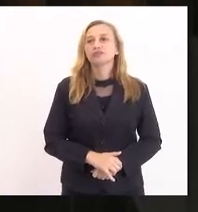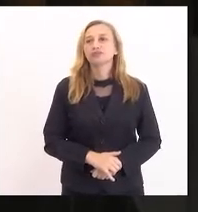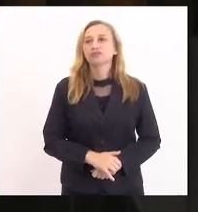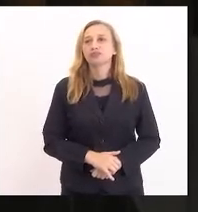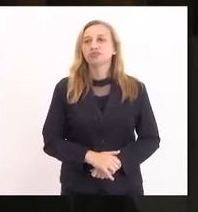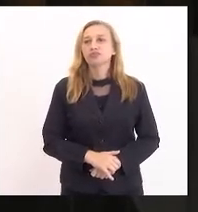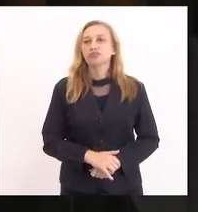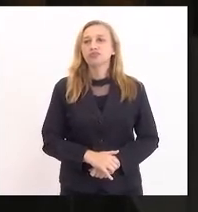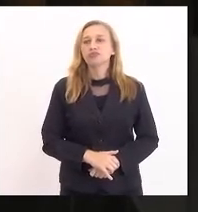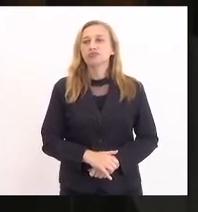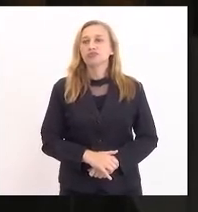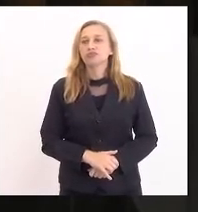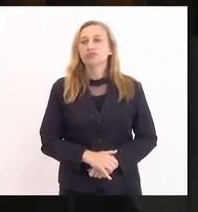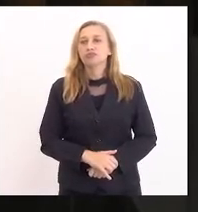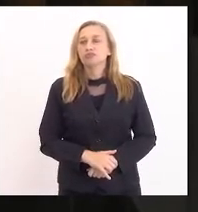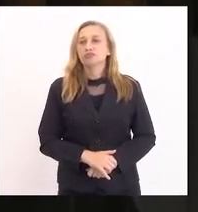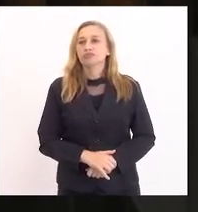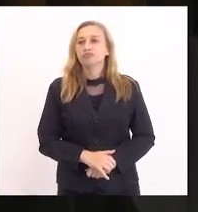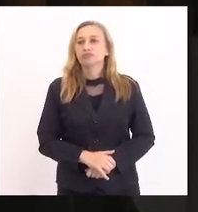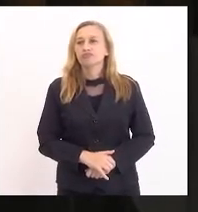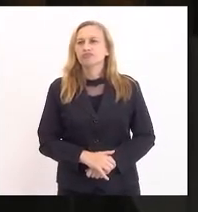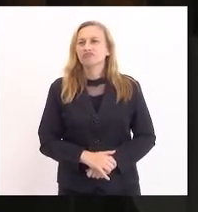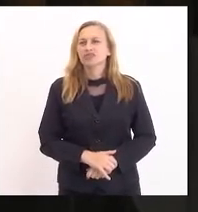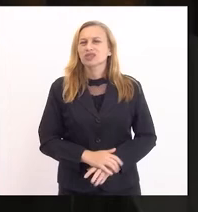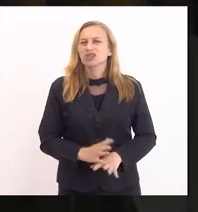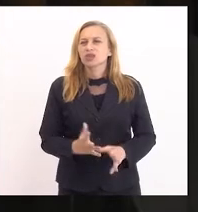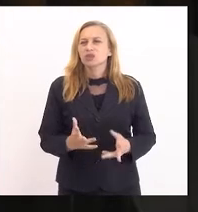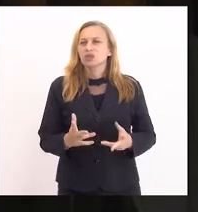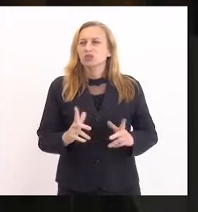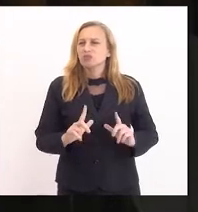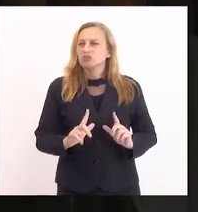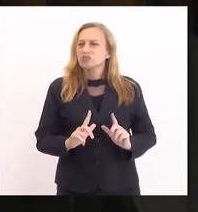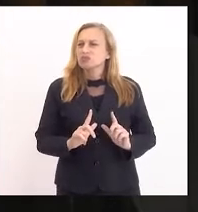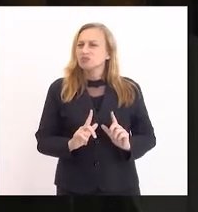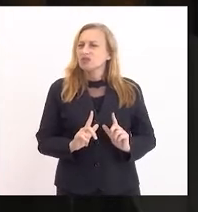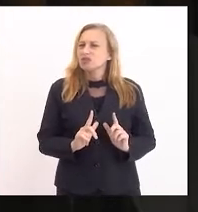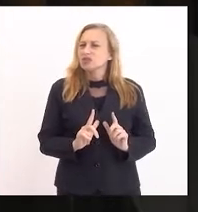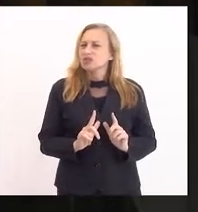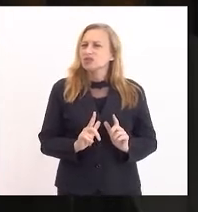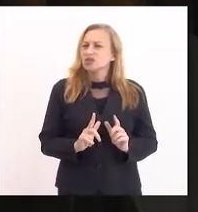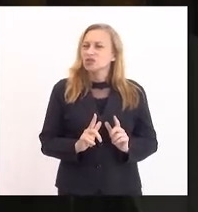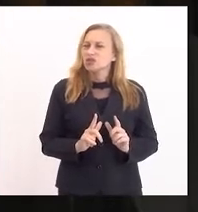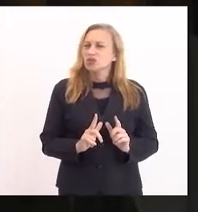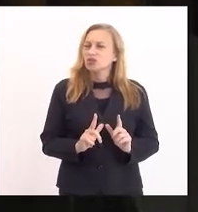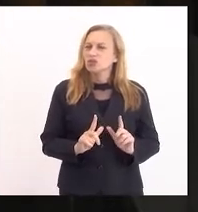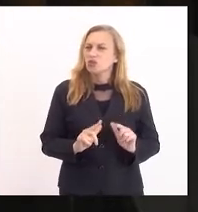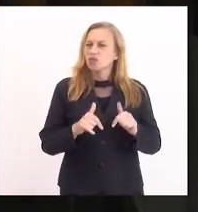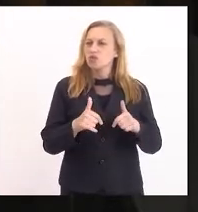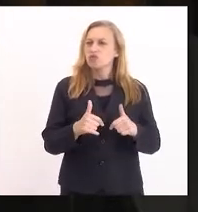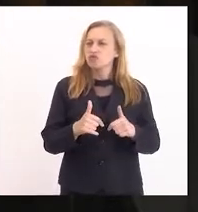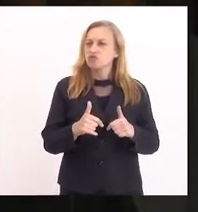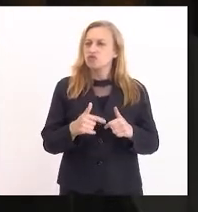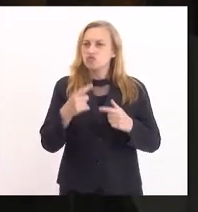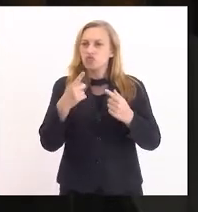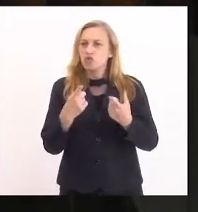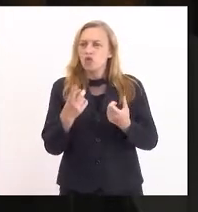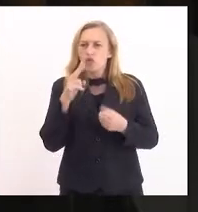uma reação muito forte dos países europeus